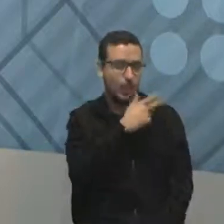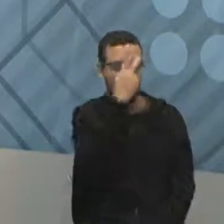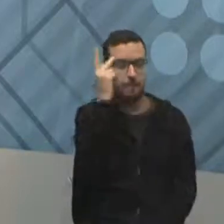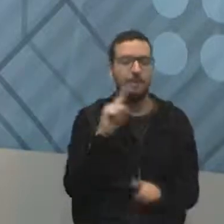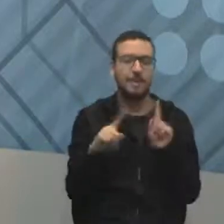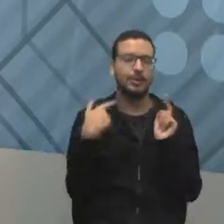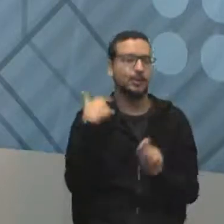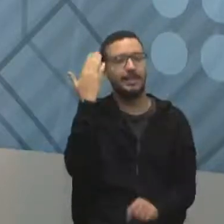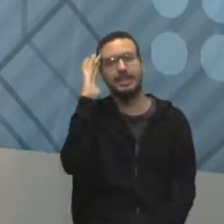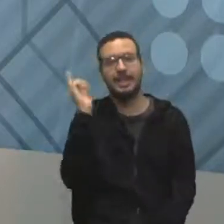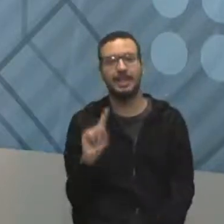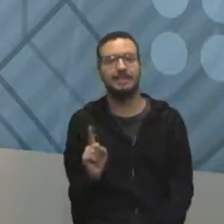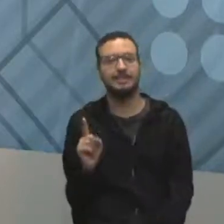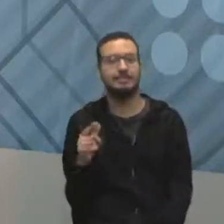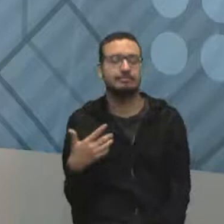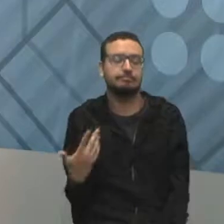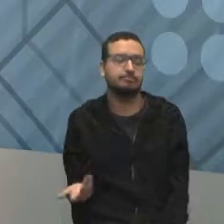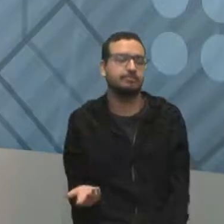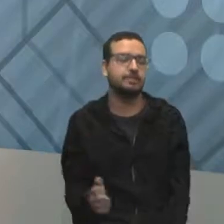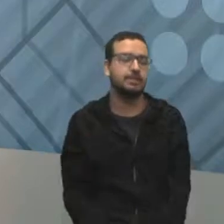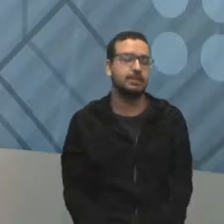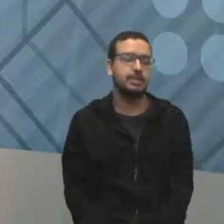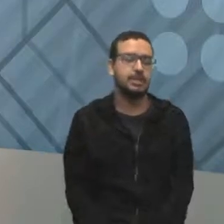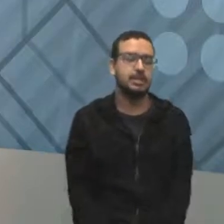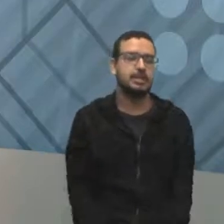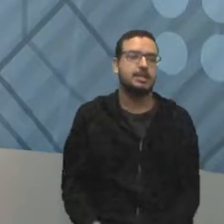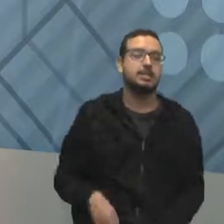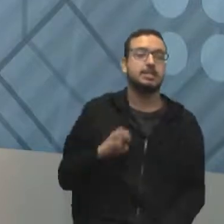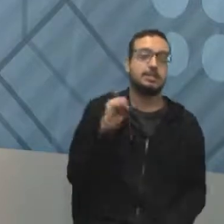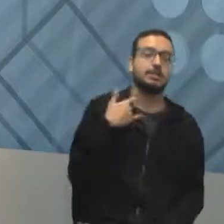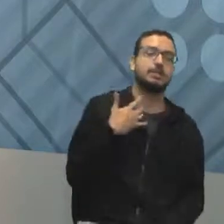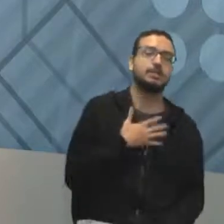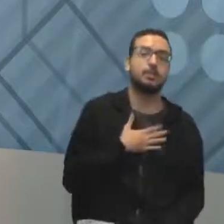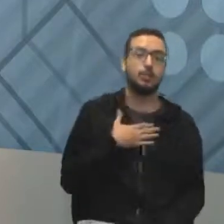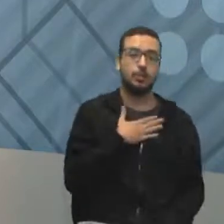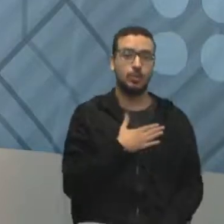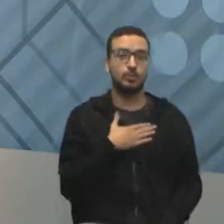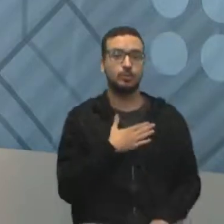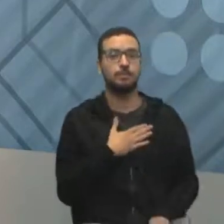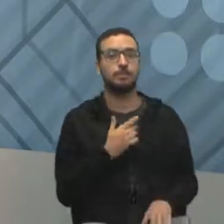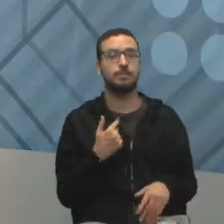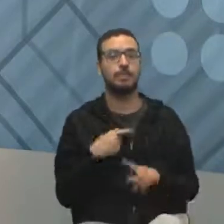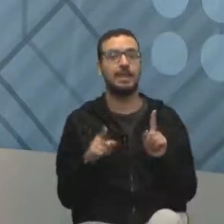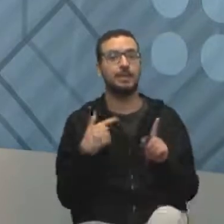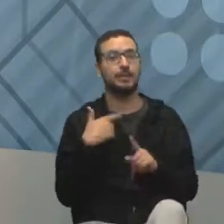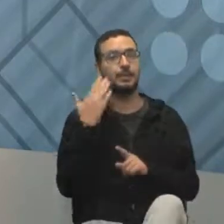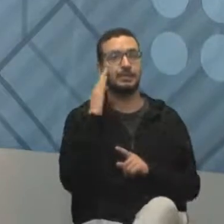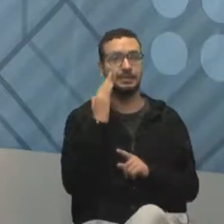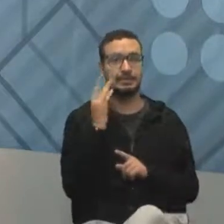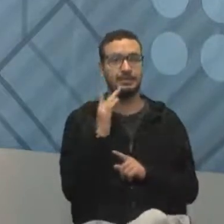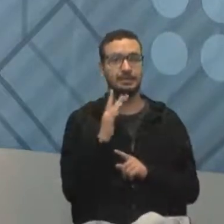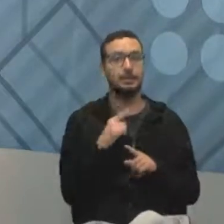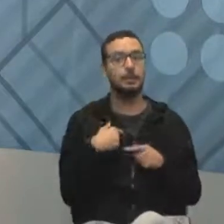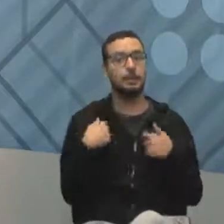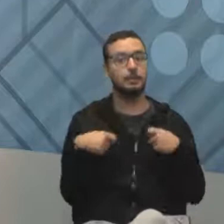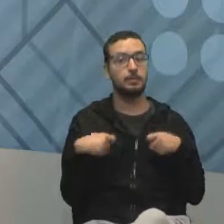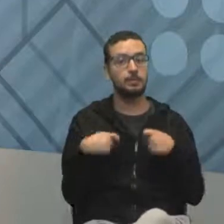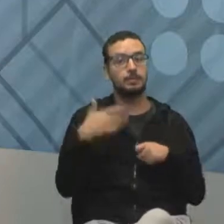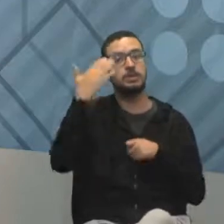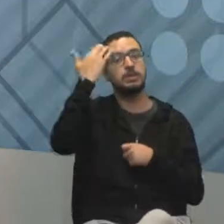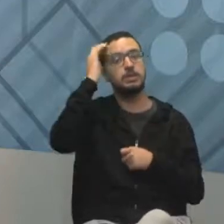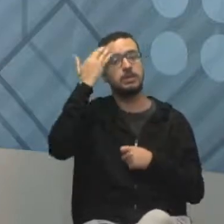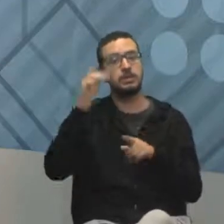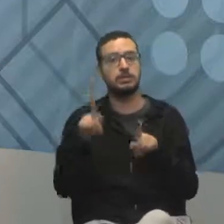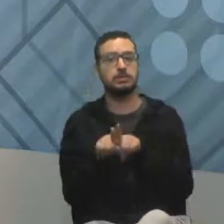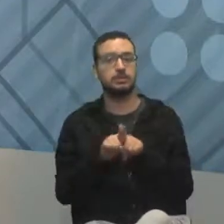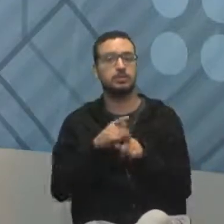adianta nada. E se eu gosto de gente, mas não entendo, também não adianta nada. Então eu preciso entender e gostar de